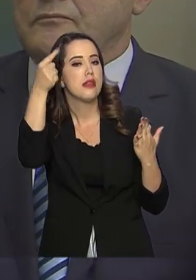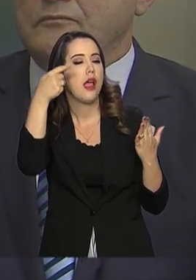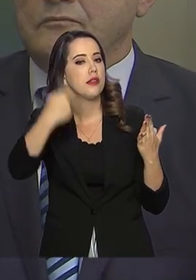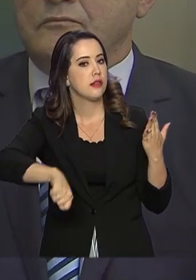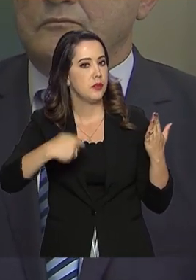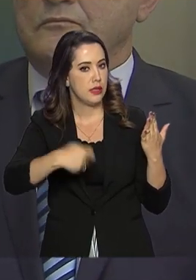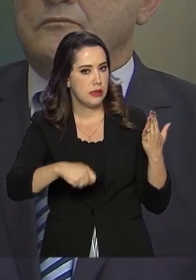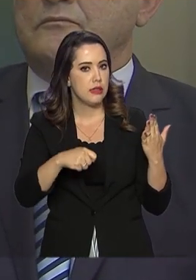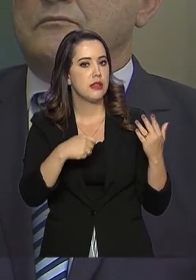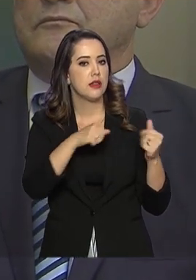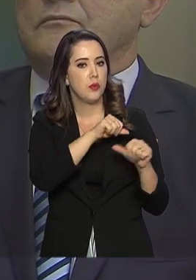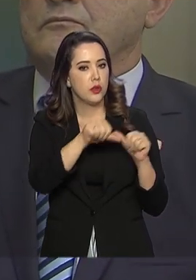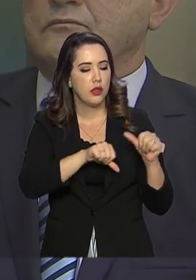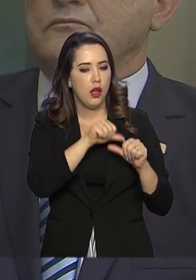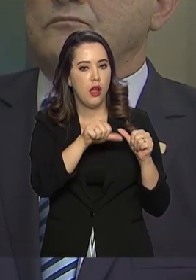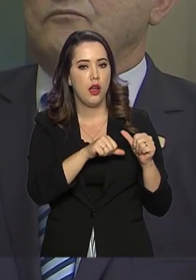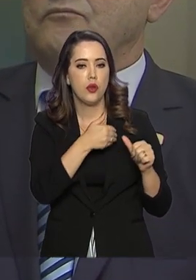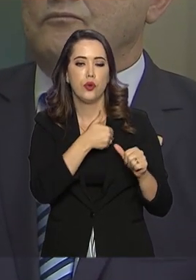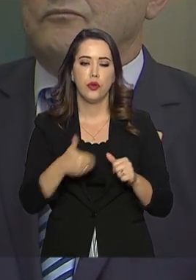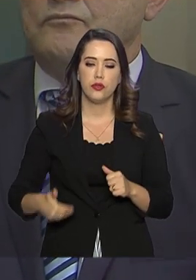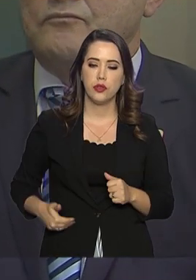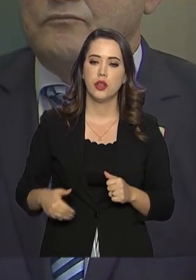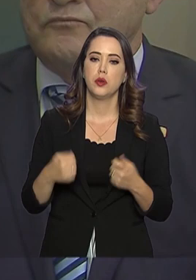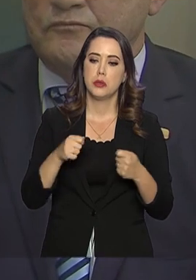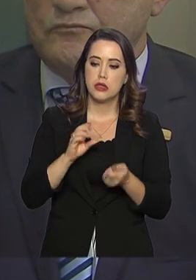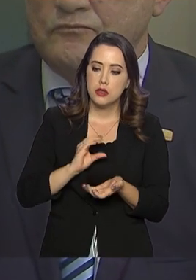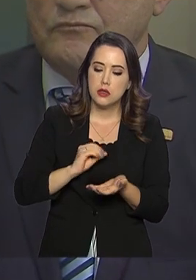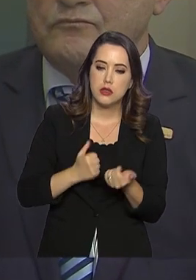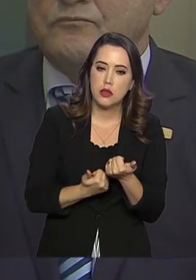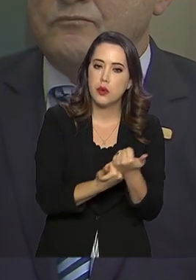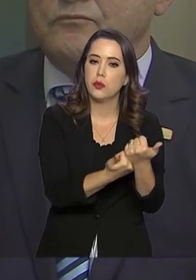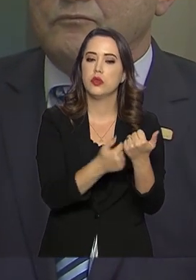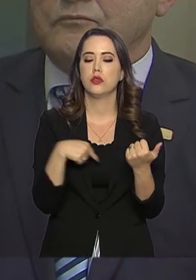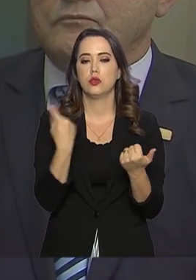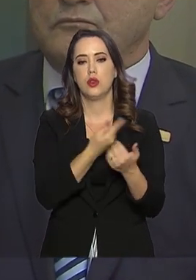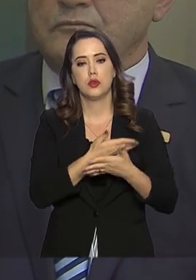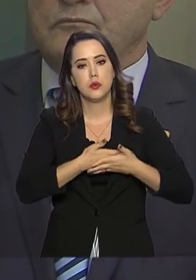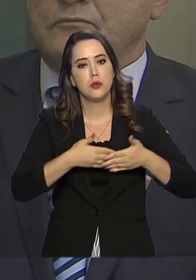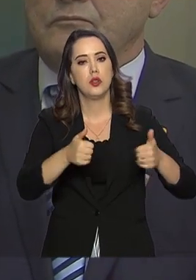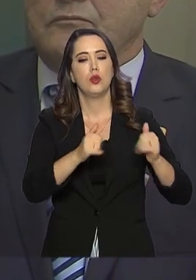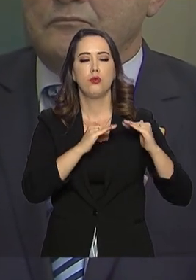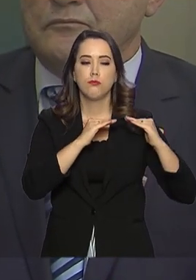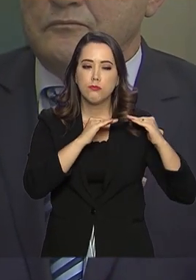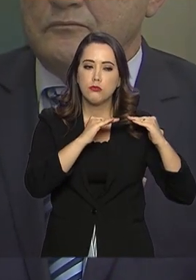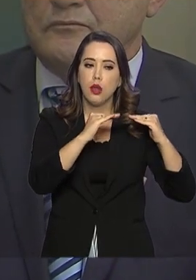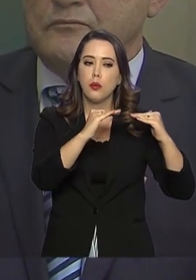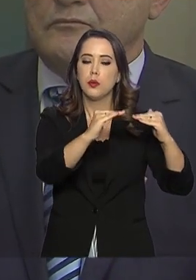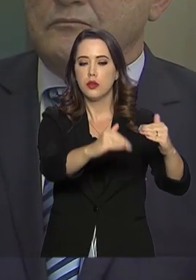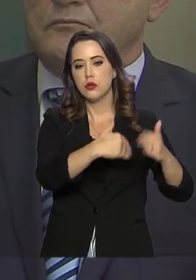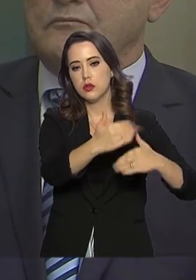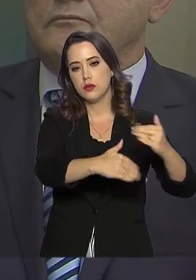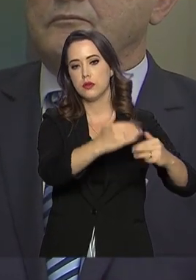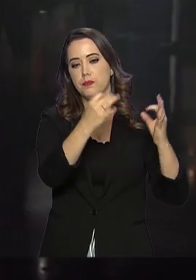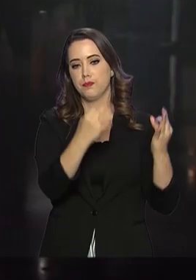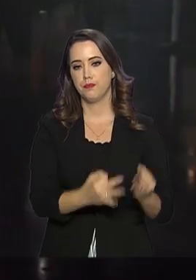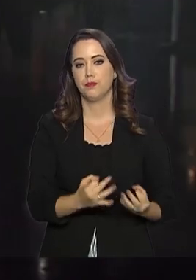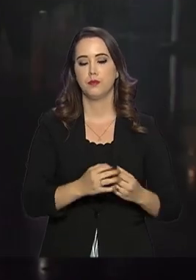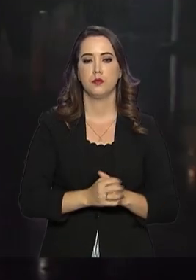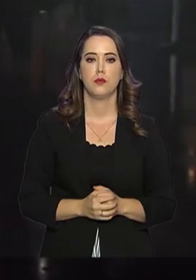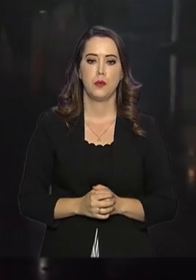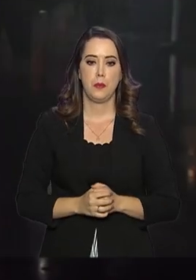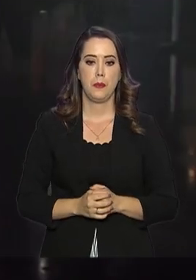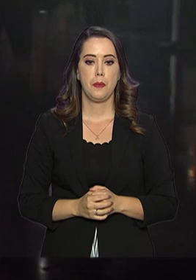governo as aplique e que, em consequência, tenhamos um ambiente de negócio mais estável e que assegure um desenvolvimento sustentável.